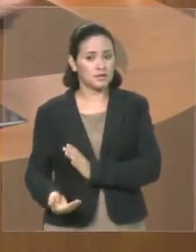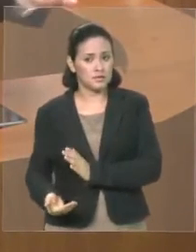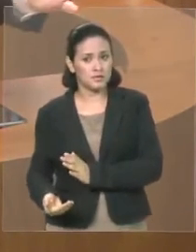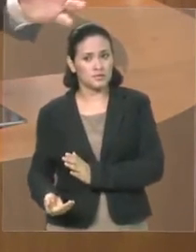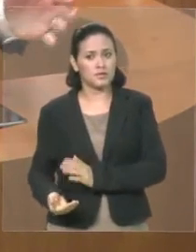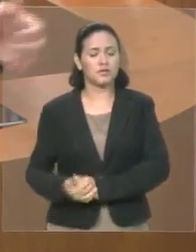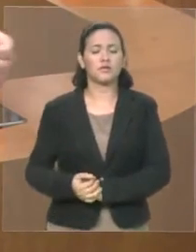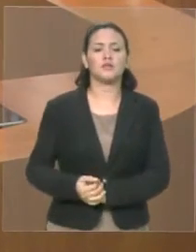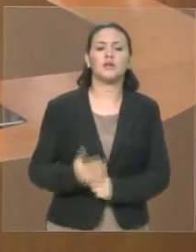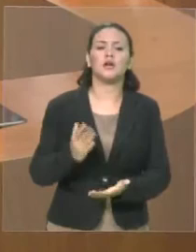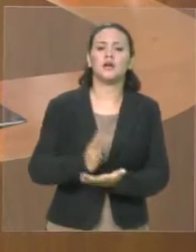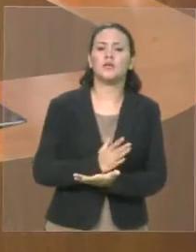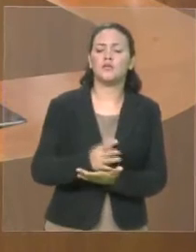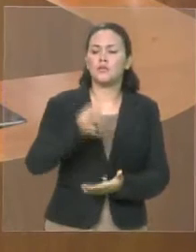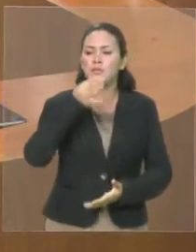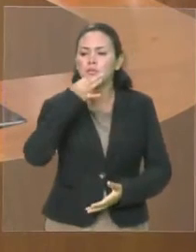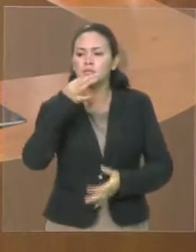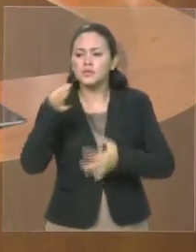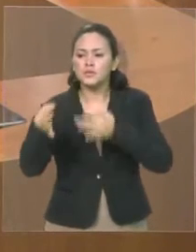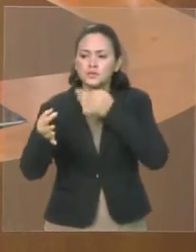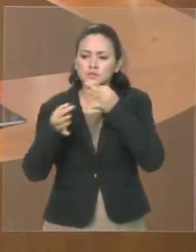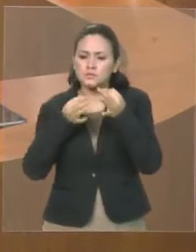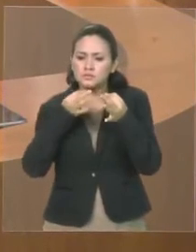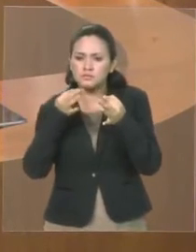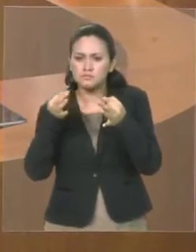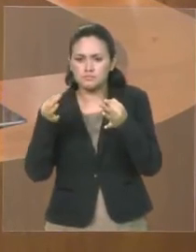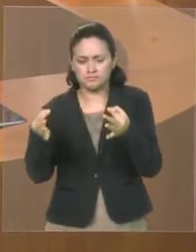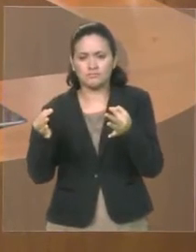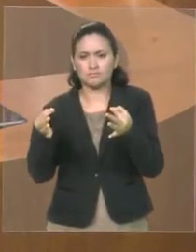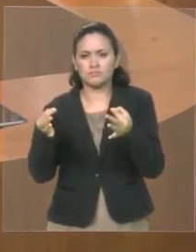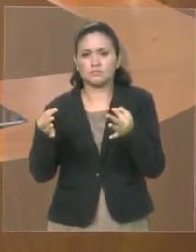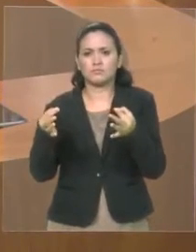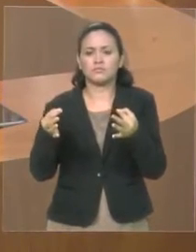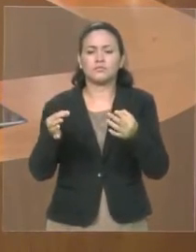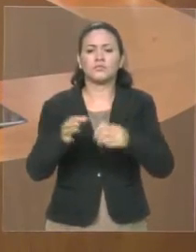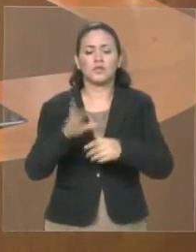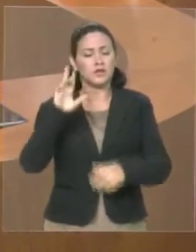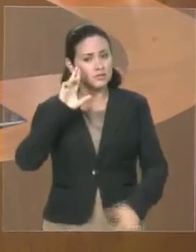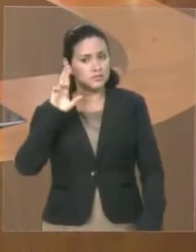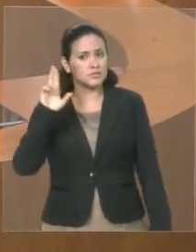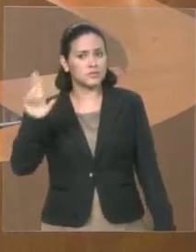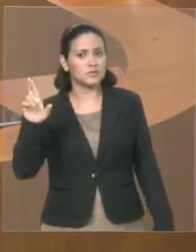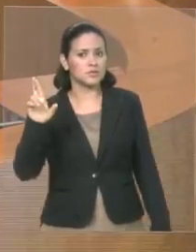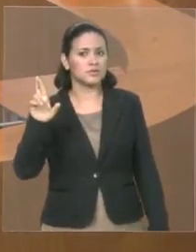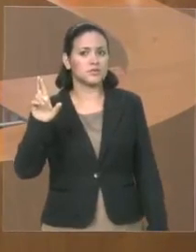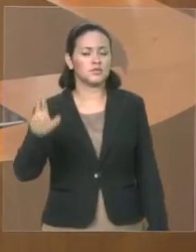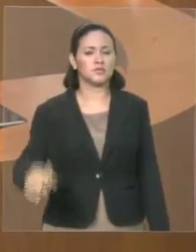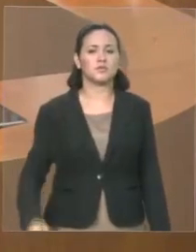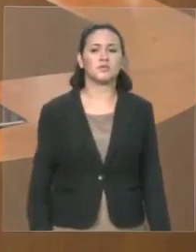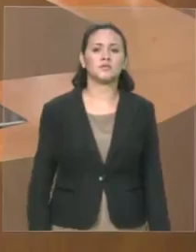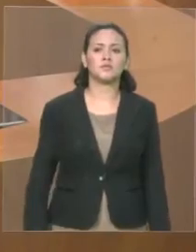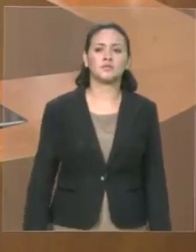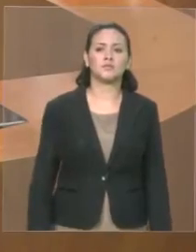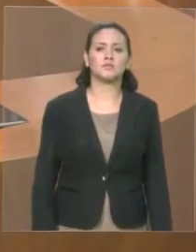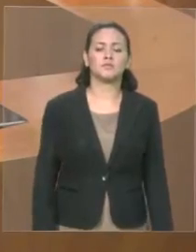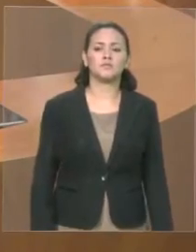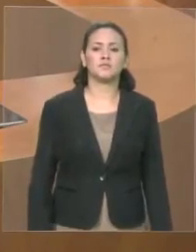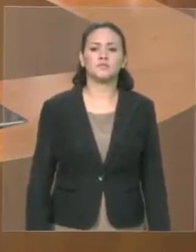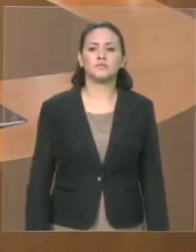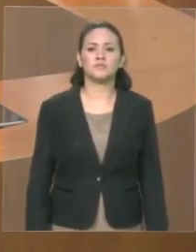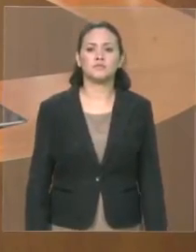houve quem fizesse uma crítica mais ácida à direção e houve, inclusive,